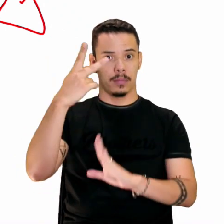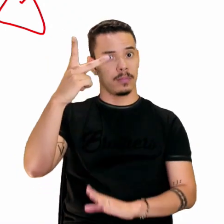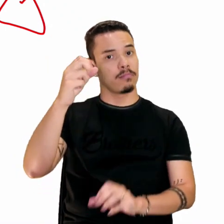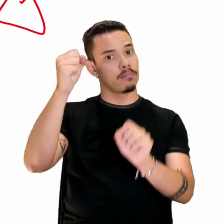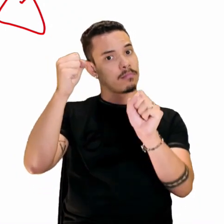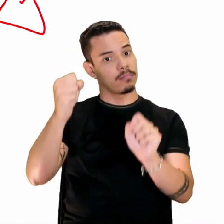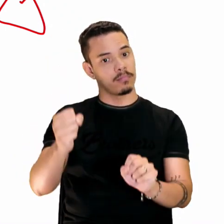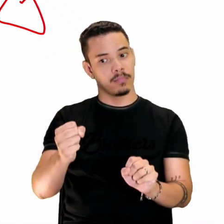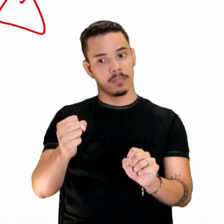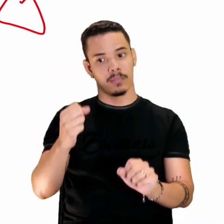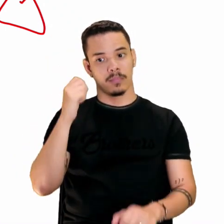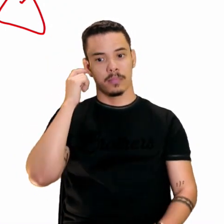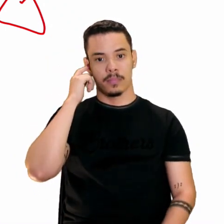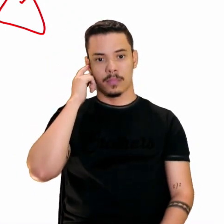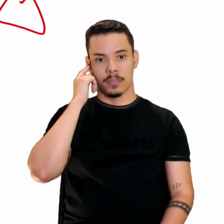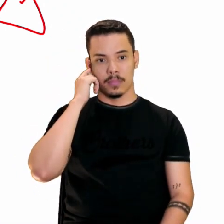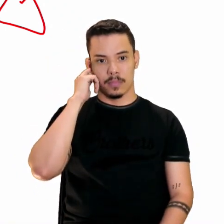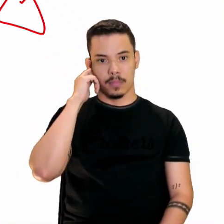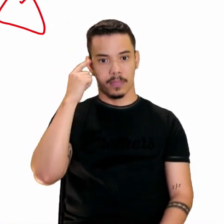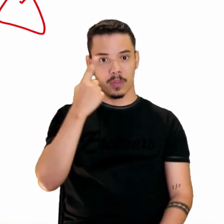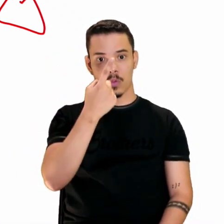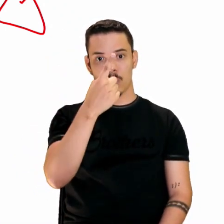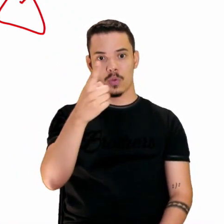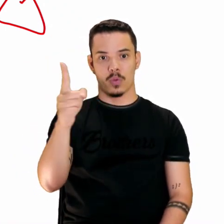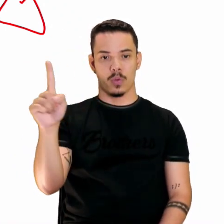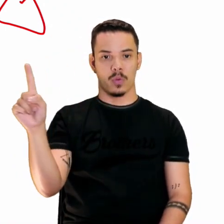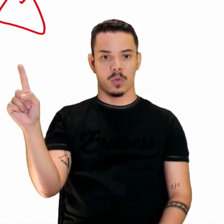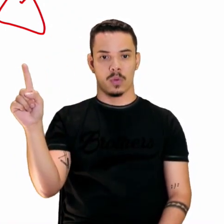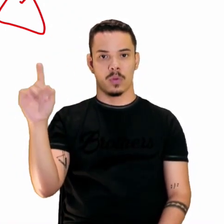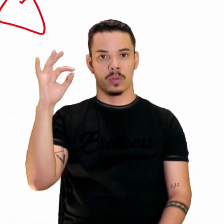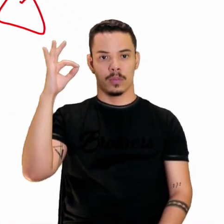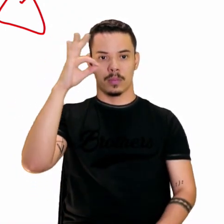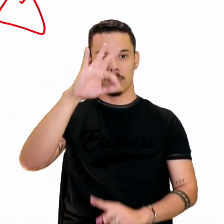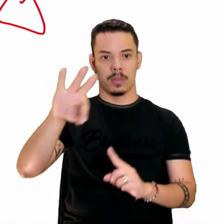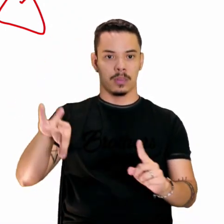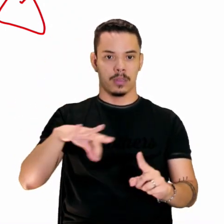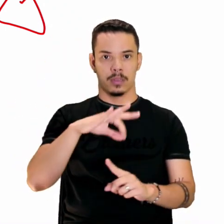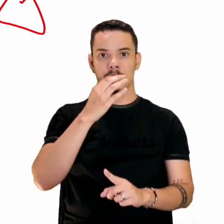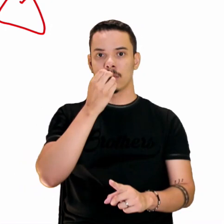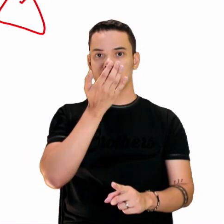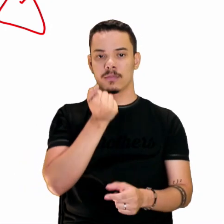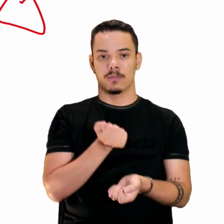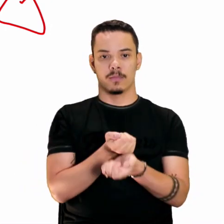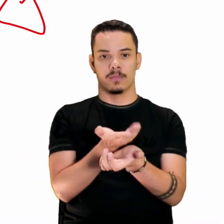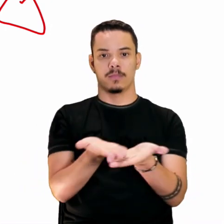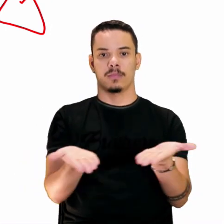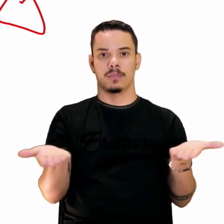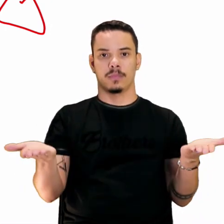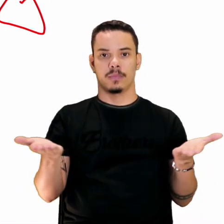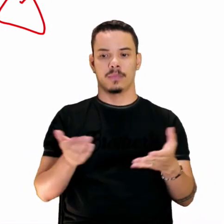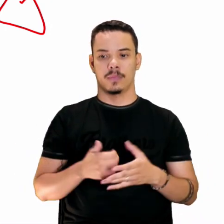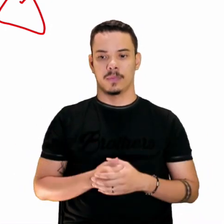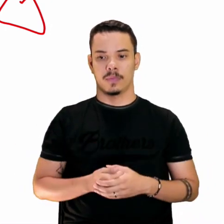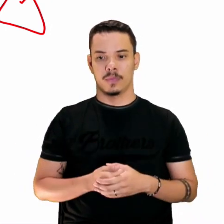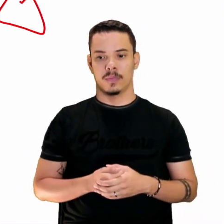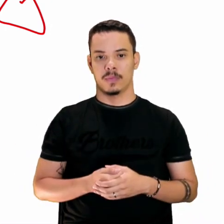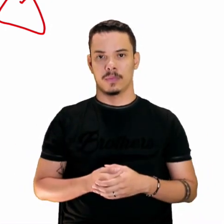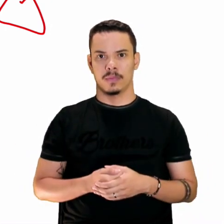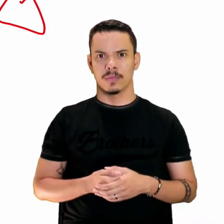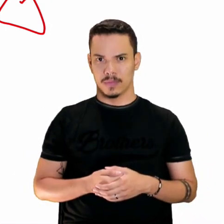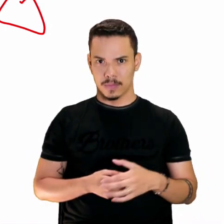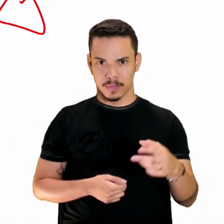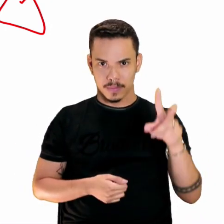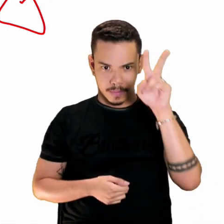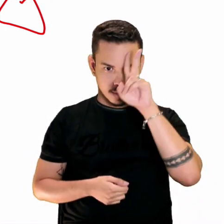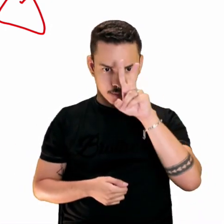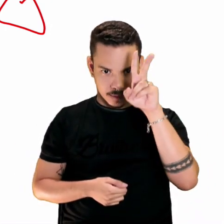Aí, tá dizendo, olha o título. A última ceia, a santa ceia, a última santa ceia. Lembrou agora